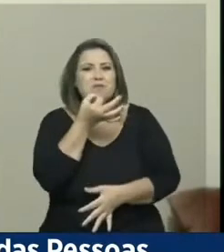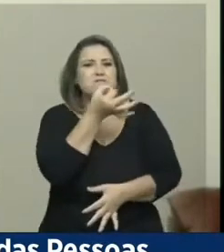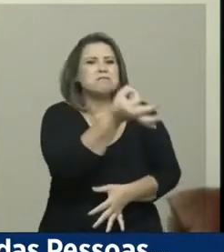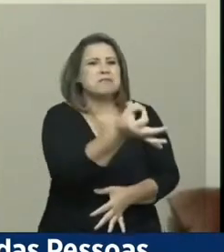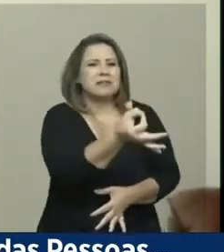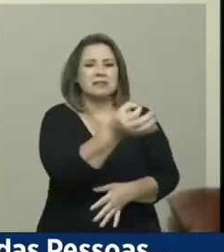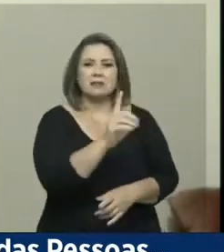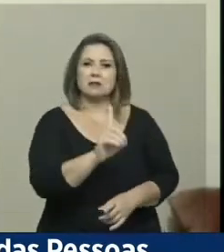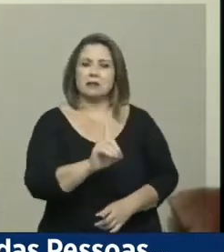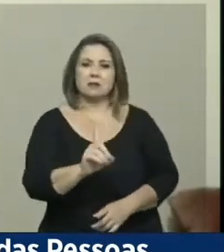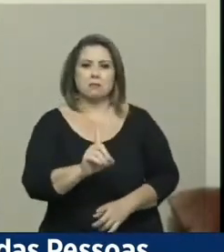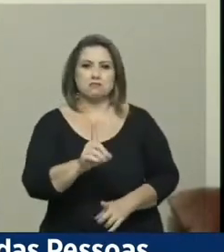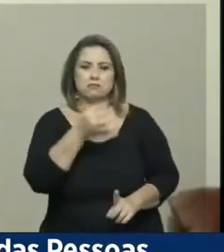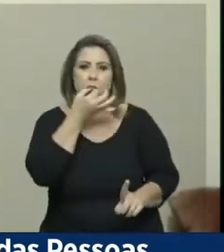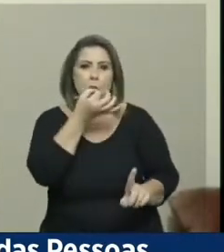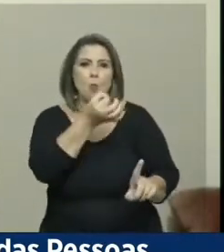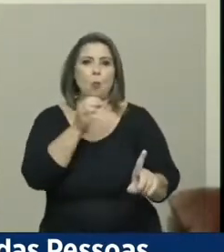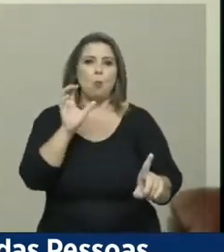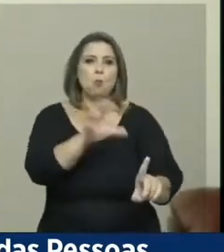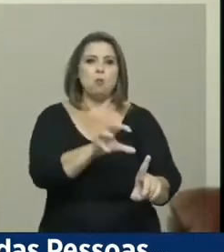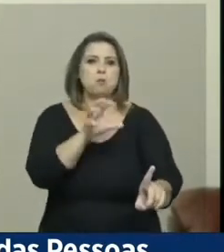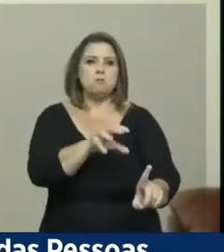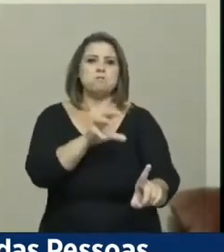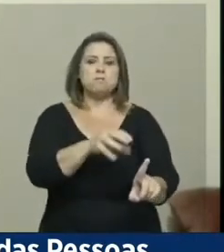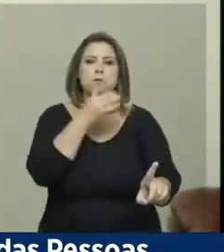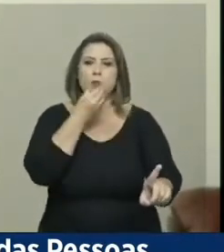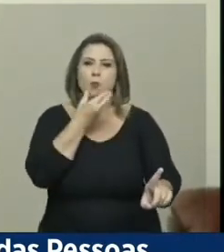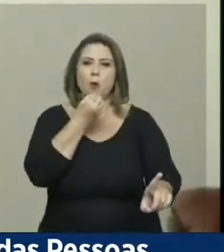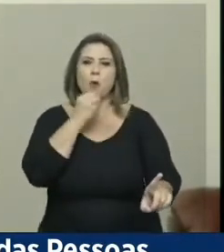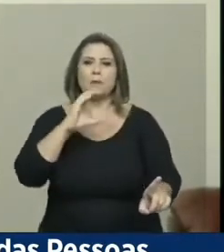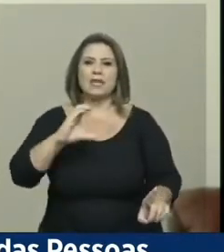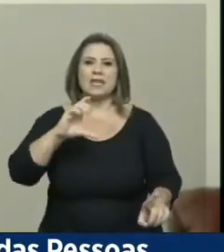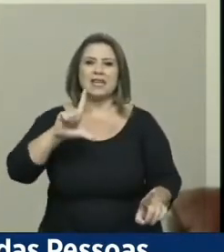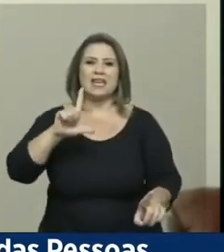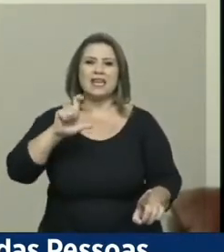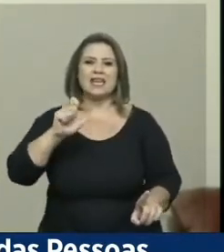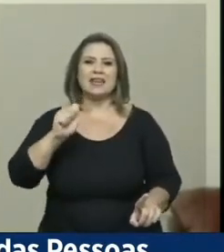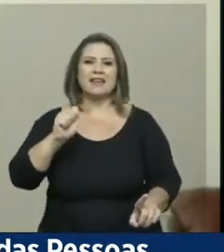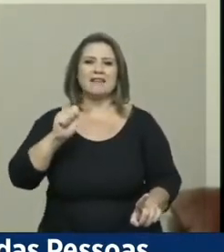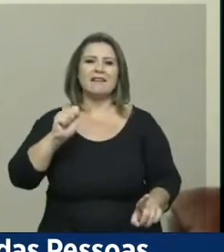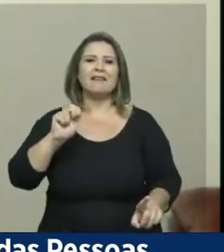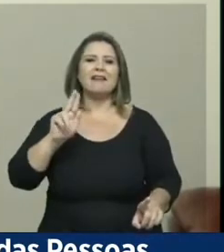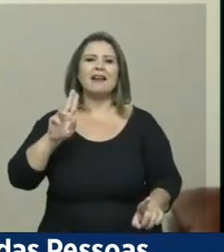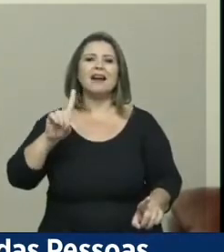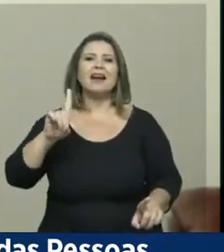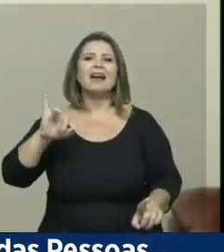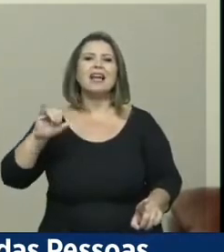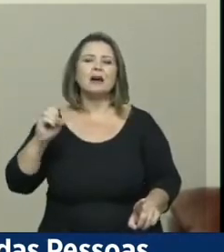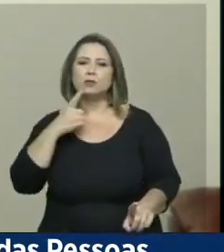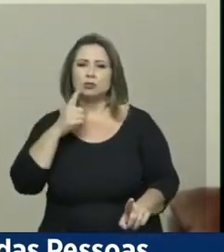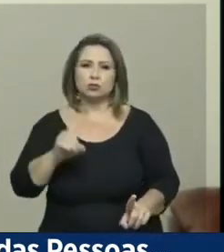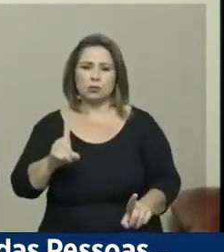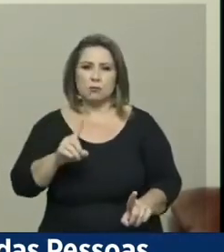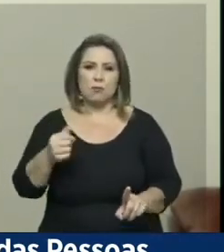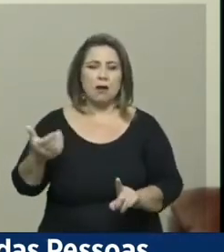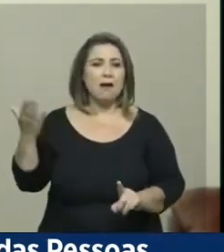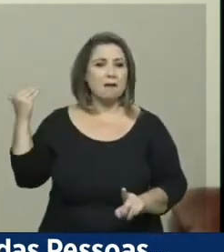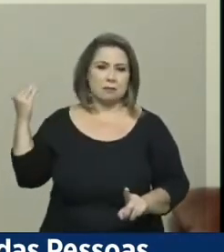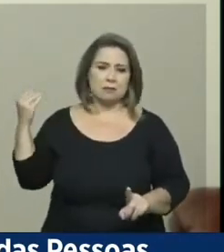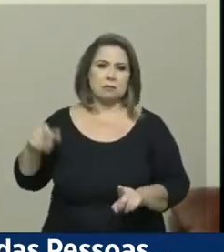não é a sua gestão. Mas é indiscutível, na minha avaliação,